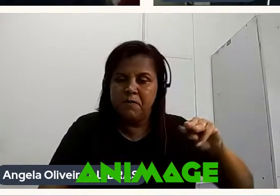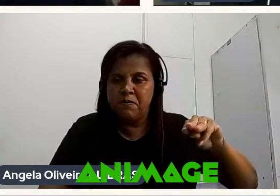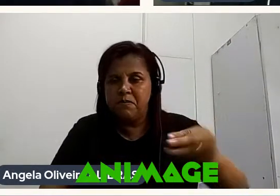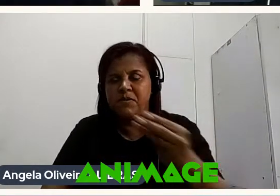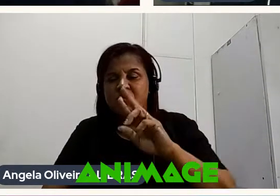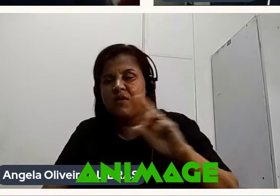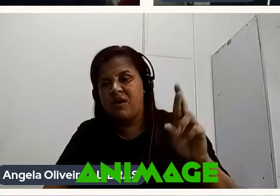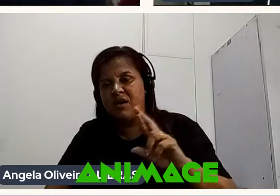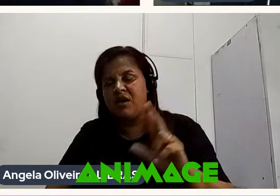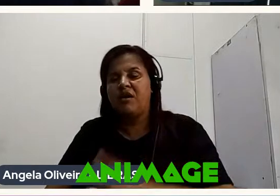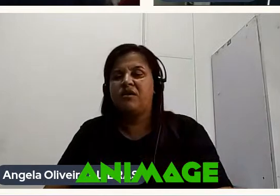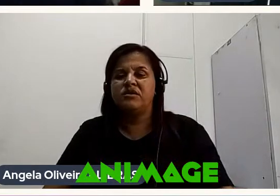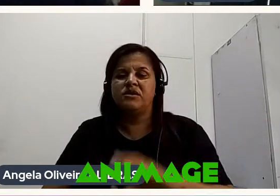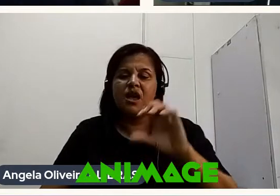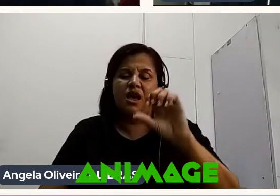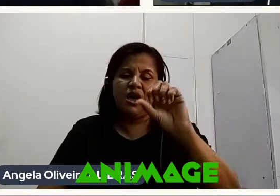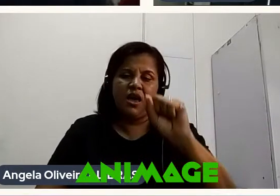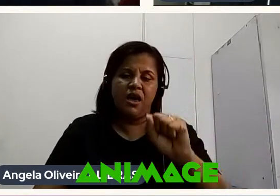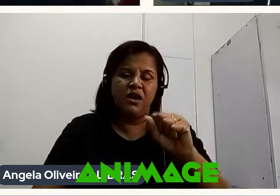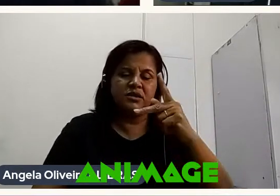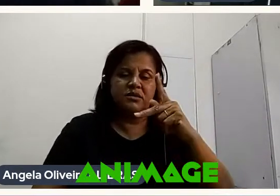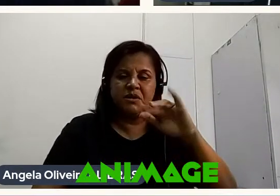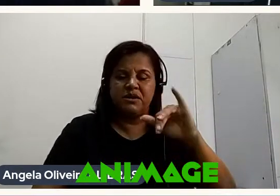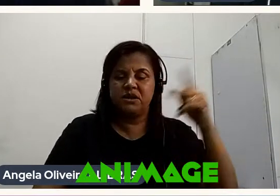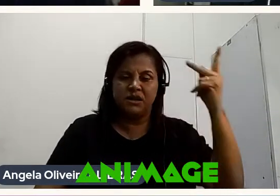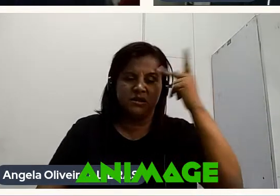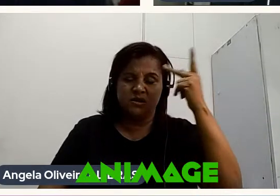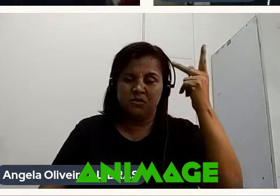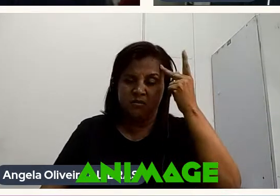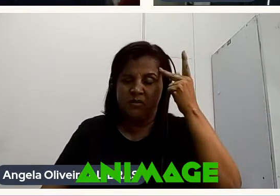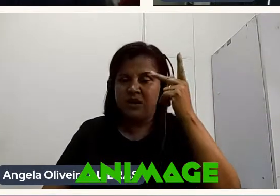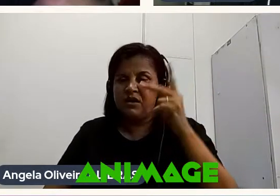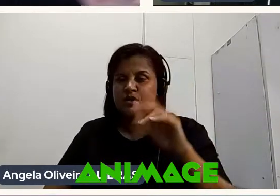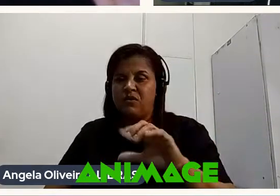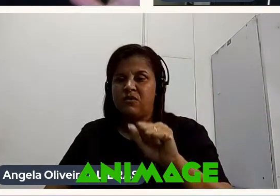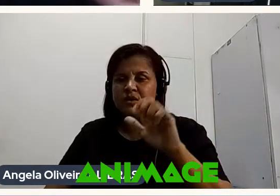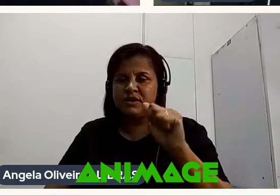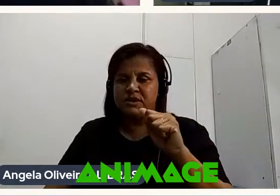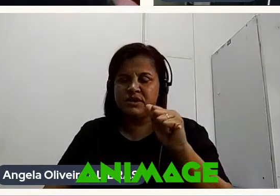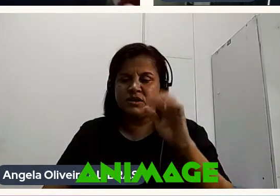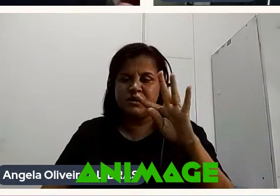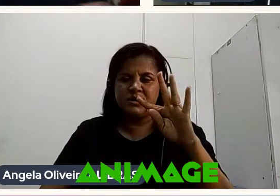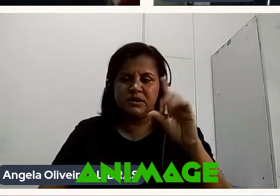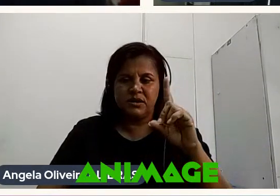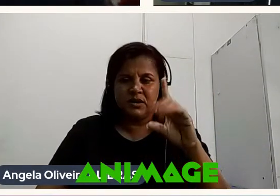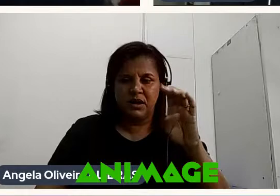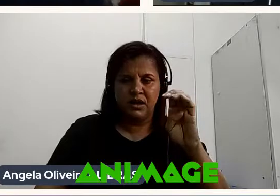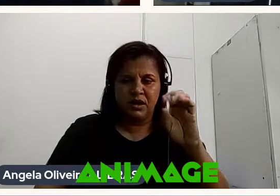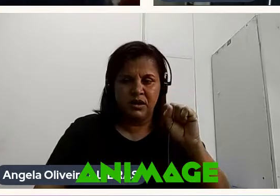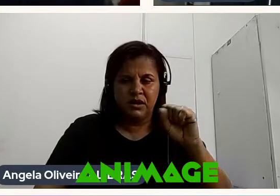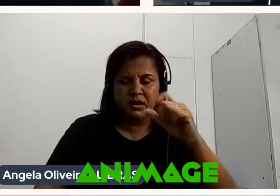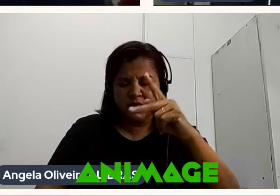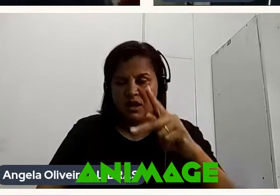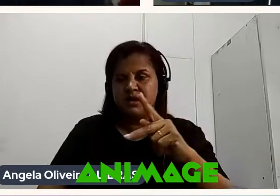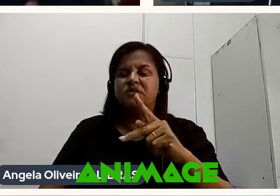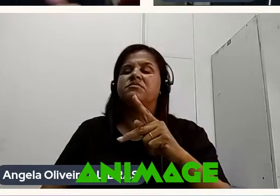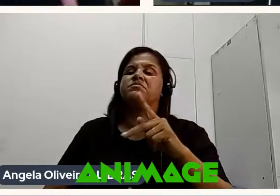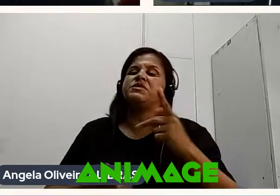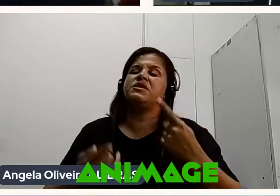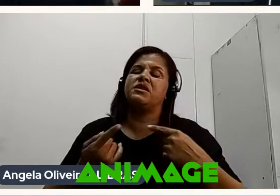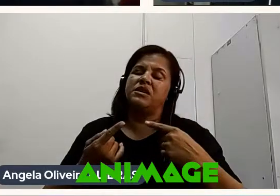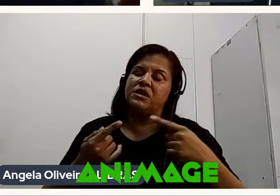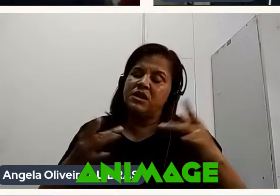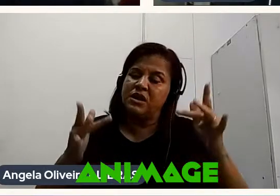SPCINE Aqui em São Paulo A Sabesp Que é do PROAC Ligada ao governo Do estado de São Paulo